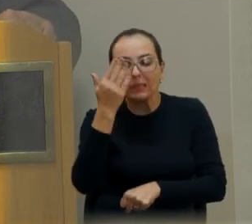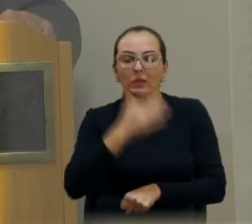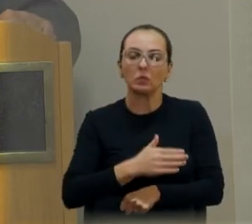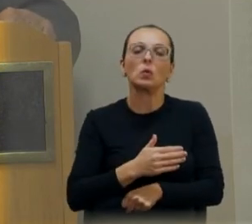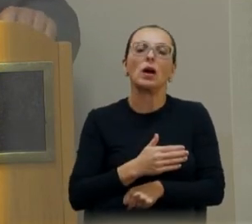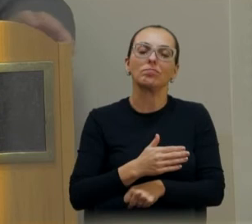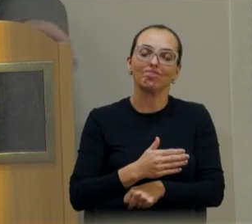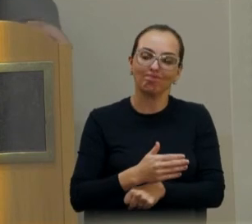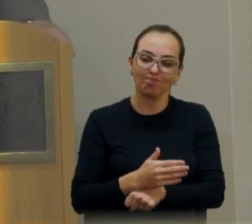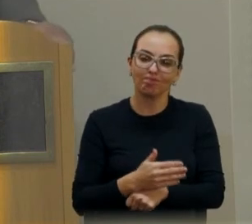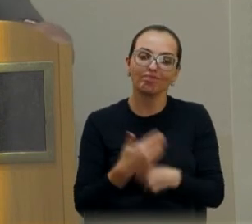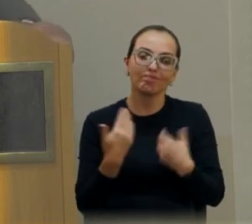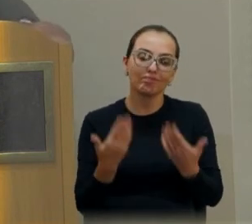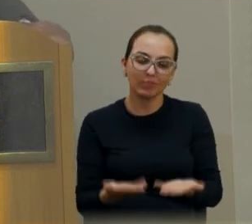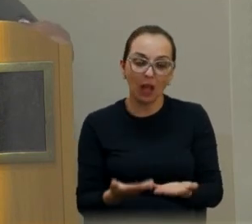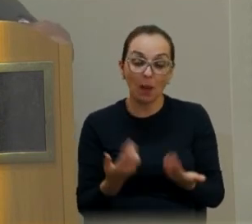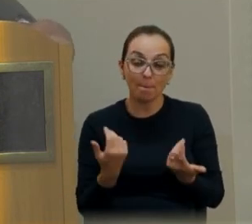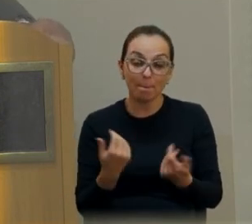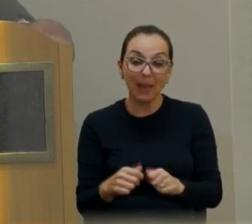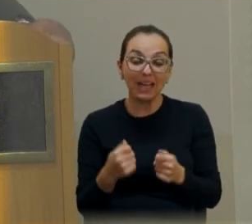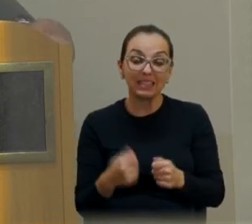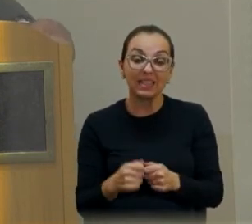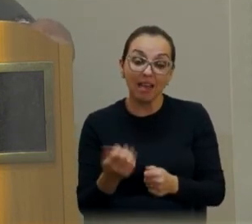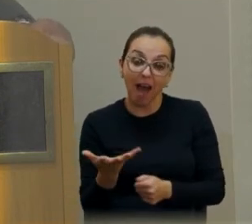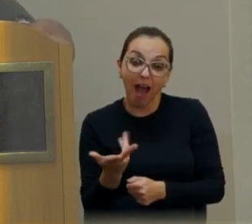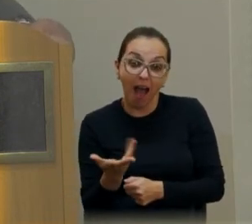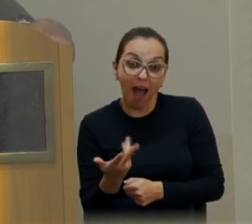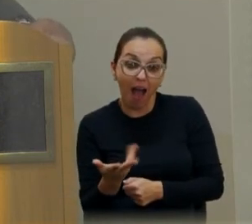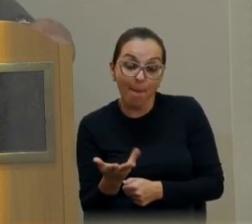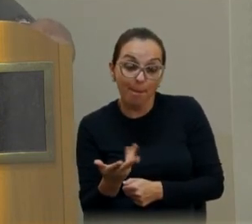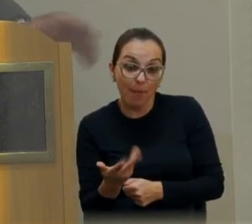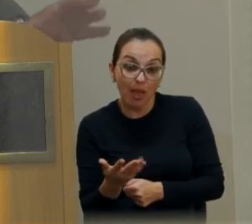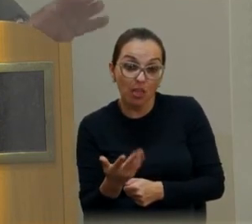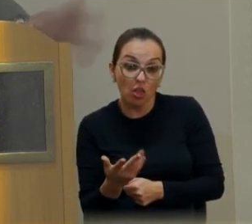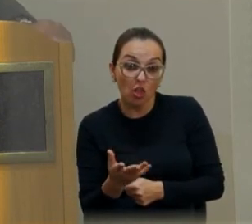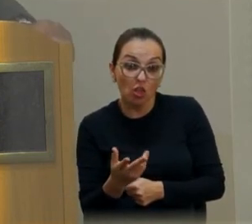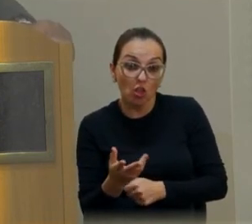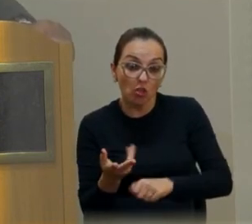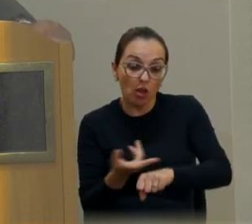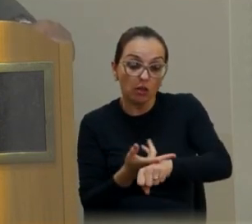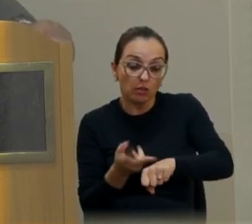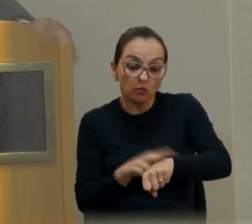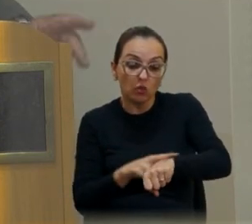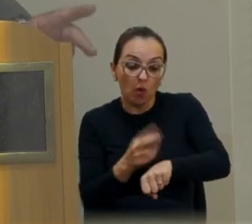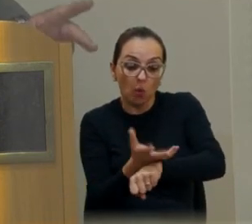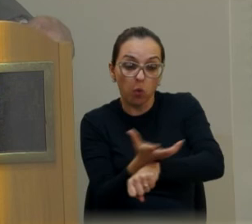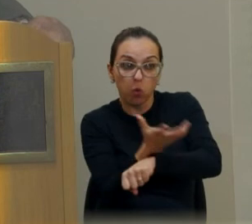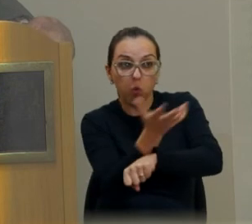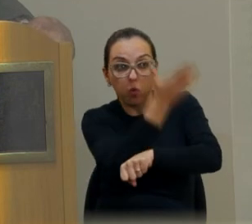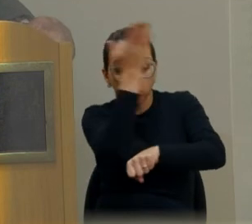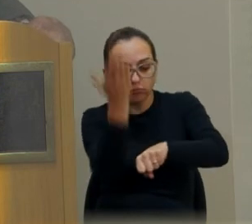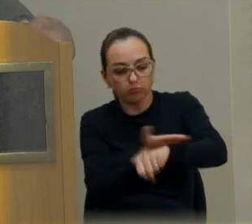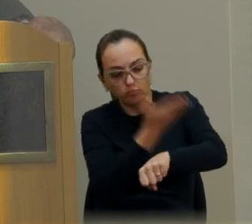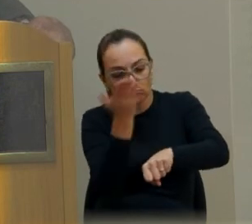centrais, o mato. Então, nós temos que acelerar a poda dos canteiros centrais, que está